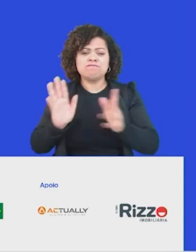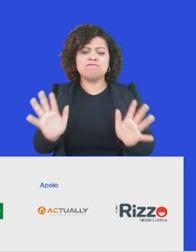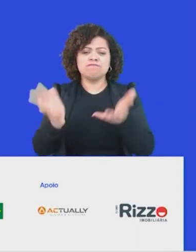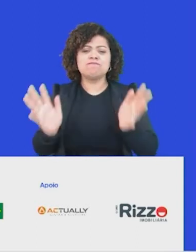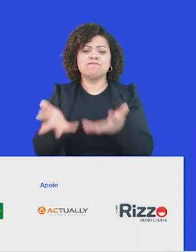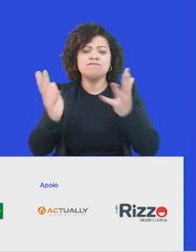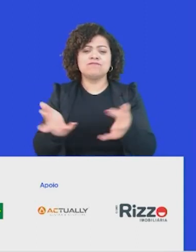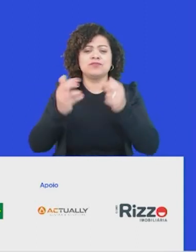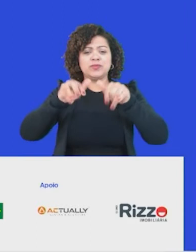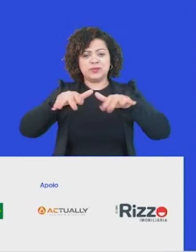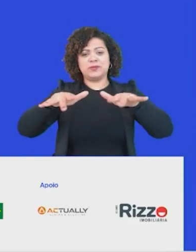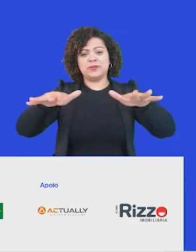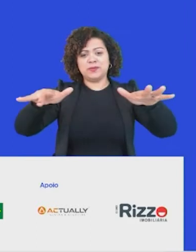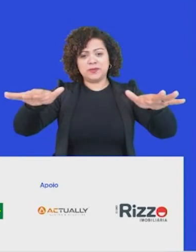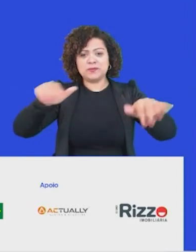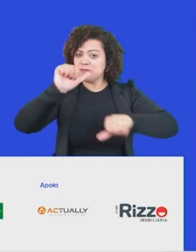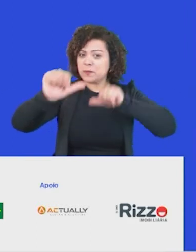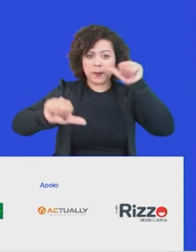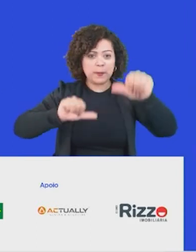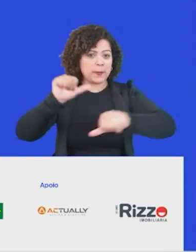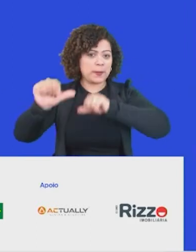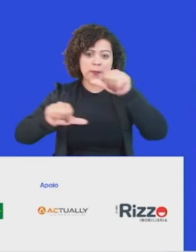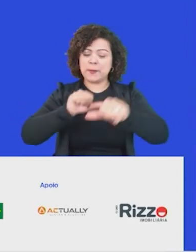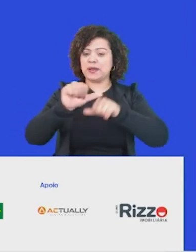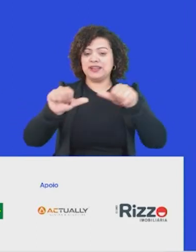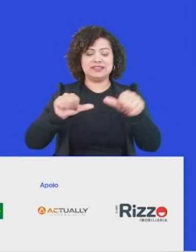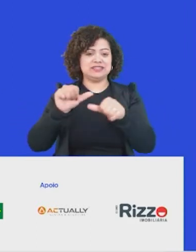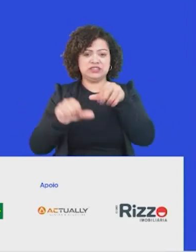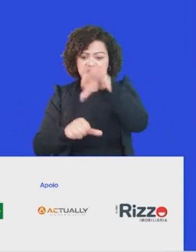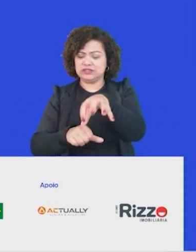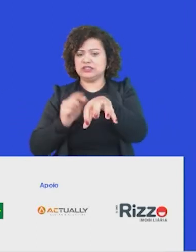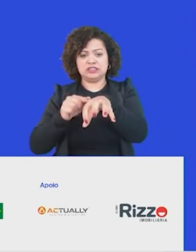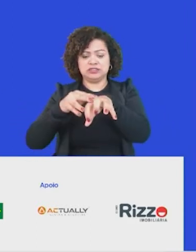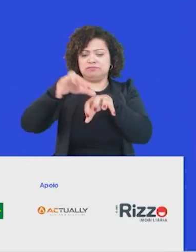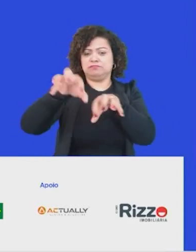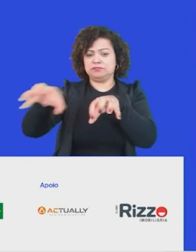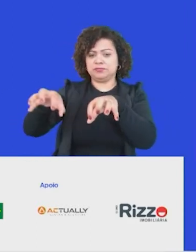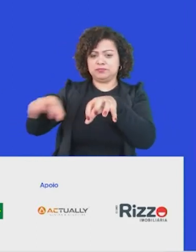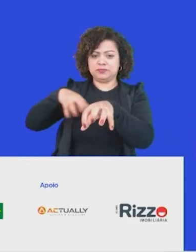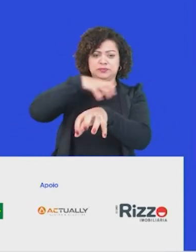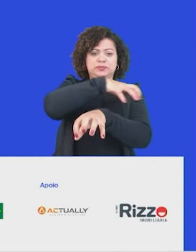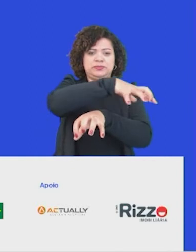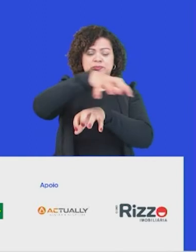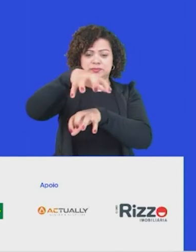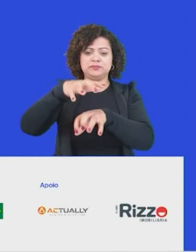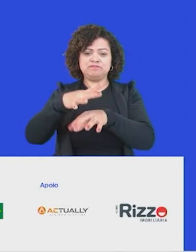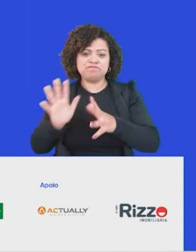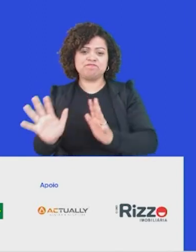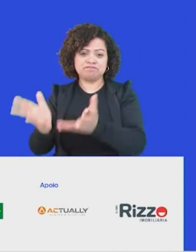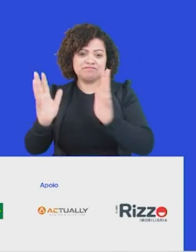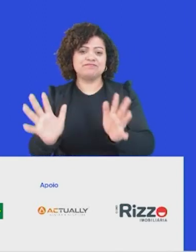espalhada porque o exercício de inovação é um exercício totalmente descentralizado, o Astrolab, o grande hub que anima esse